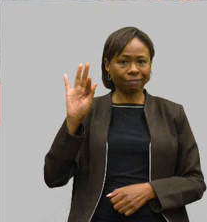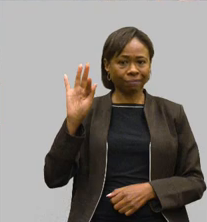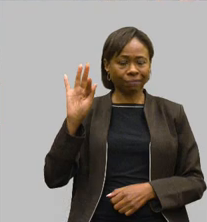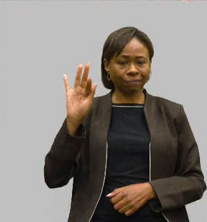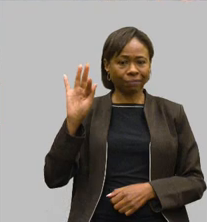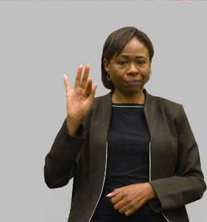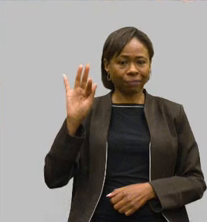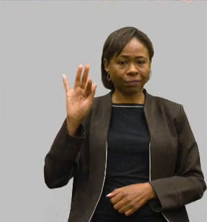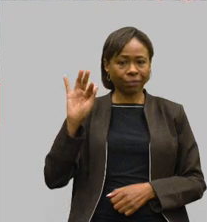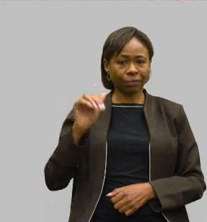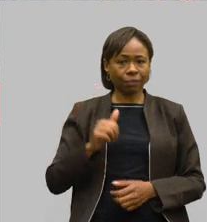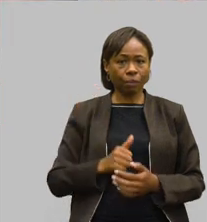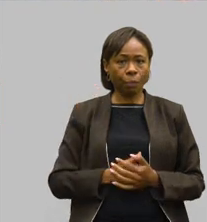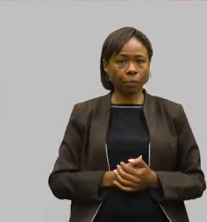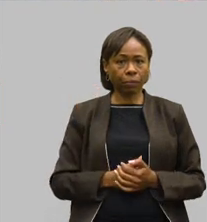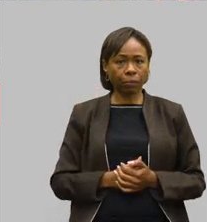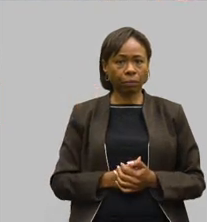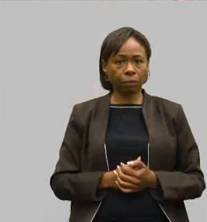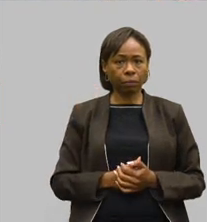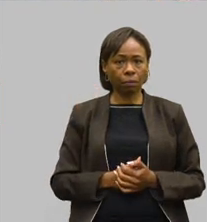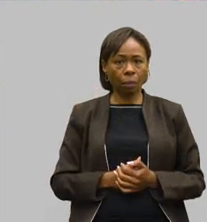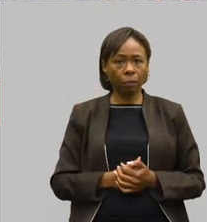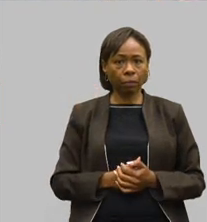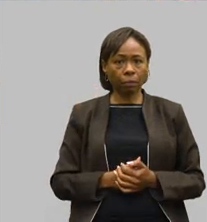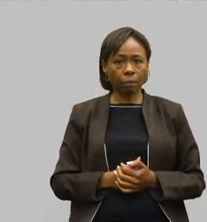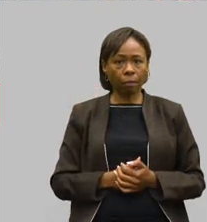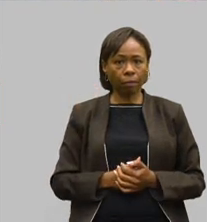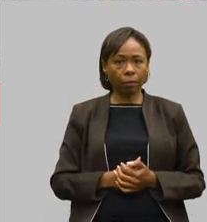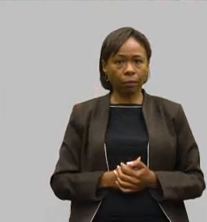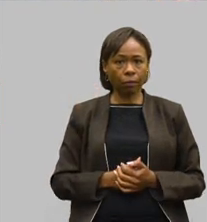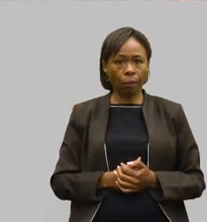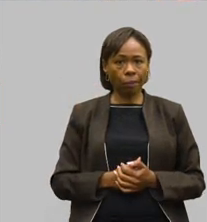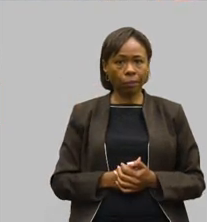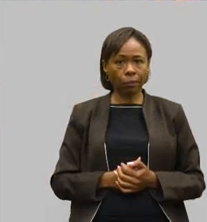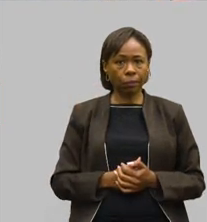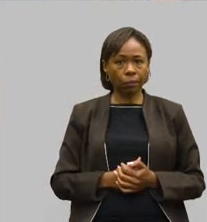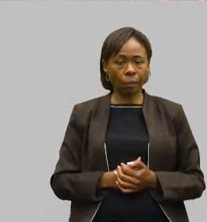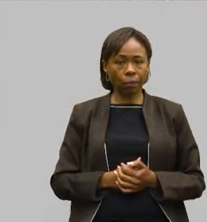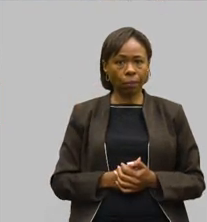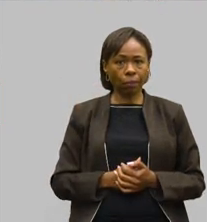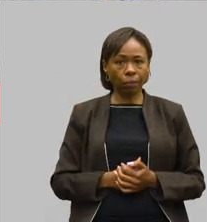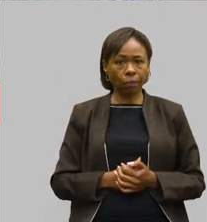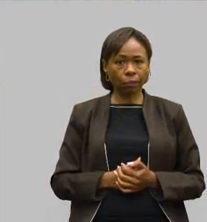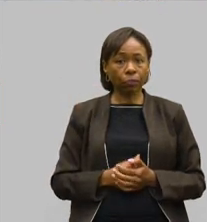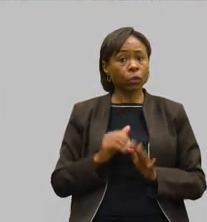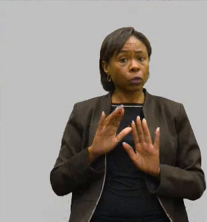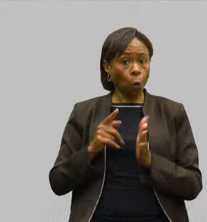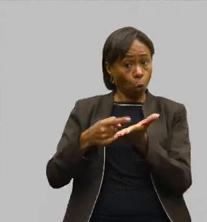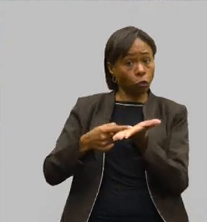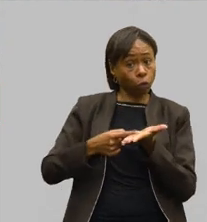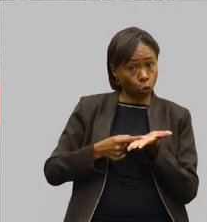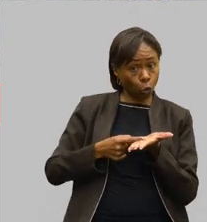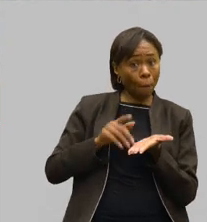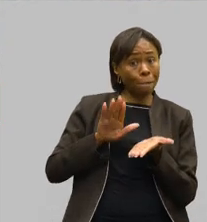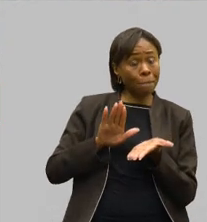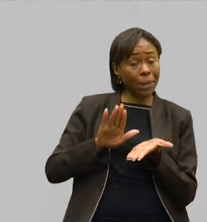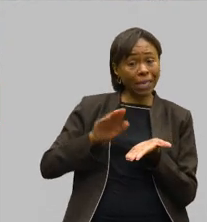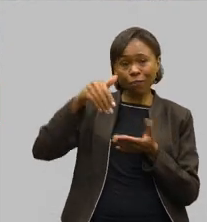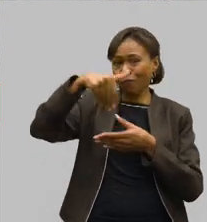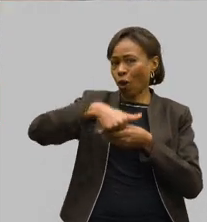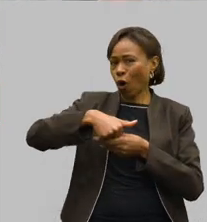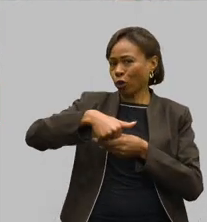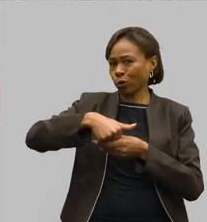das... ele tornou esses convidados, mas sem voto. Sem voto.